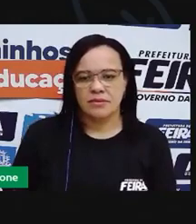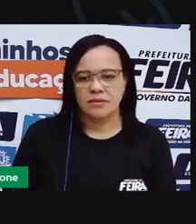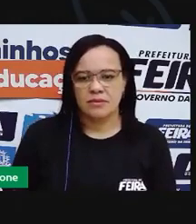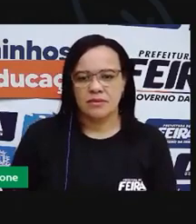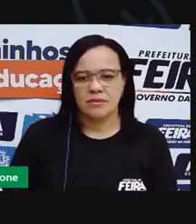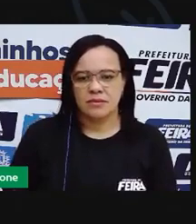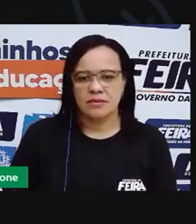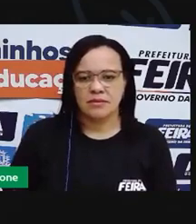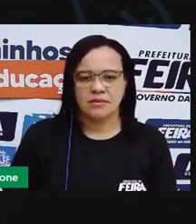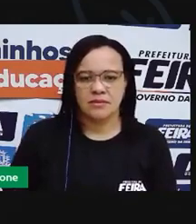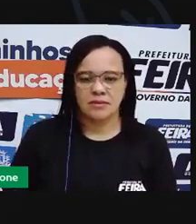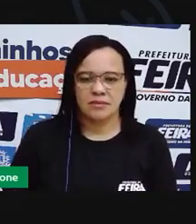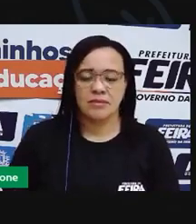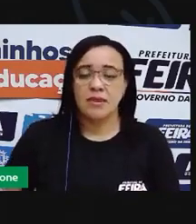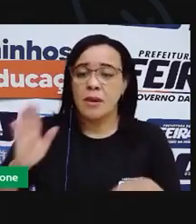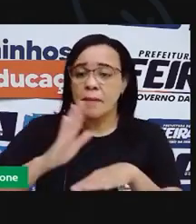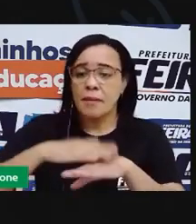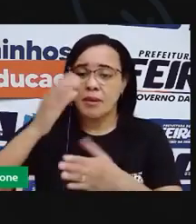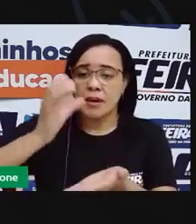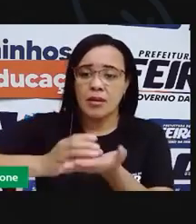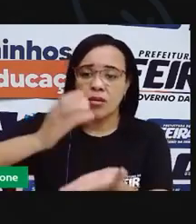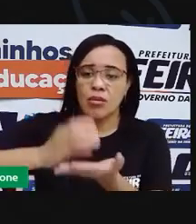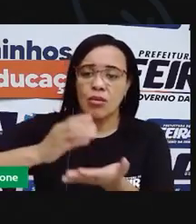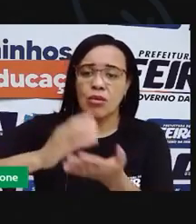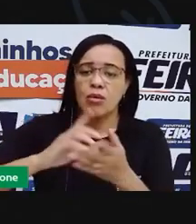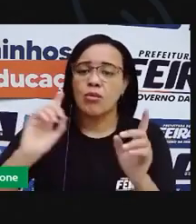qual é que tem mais copos